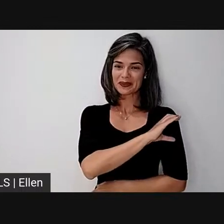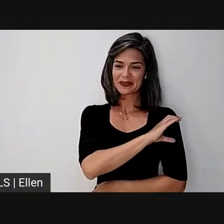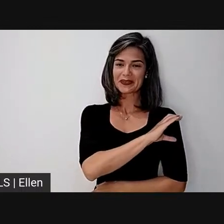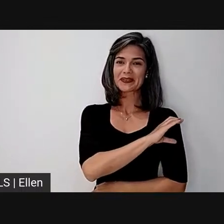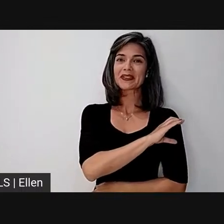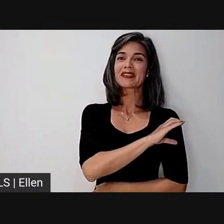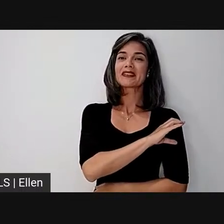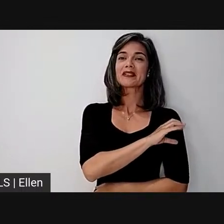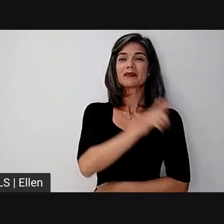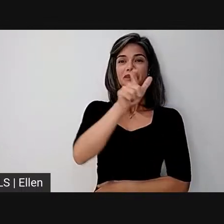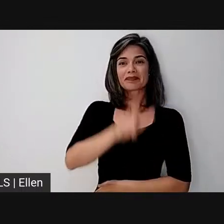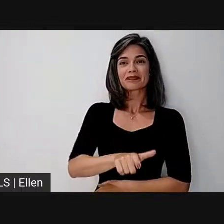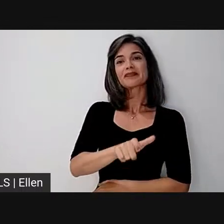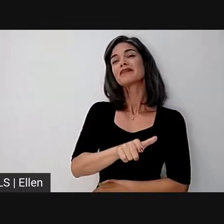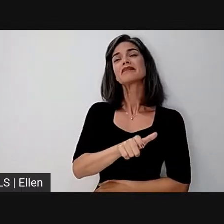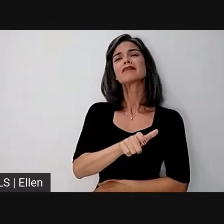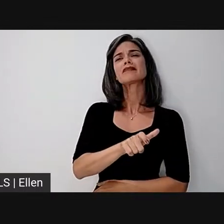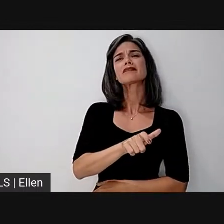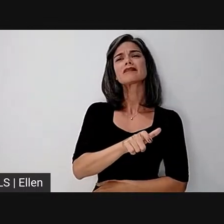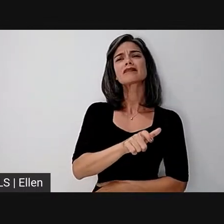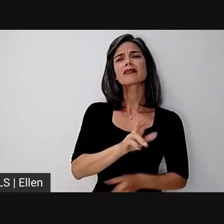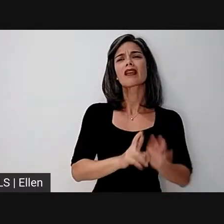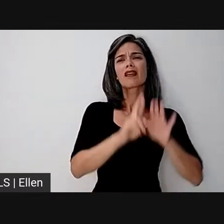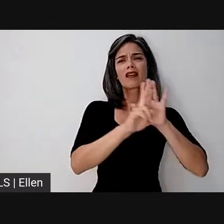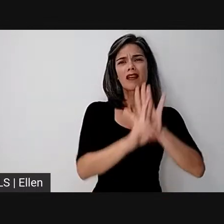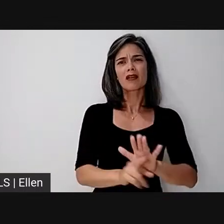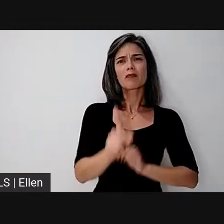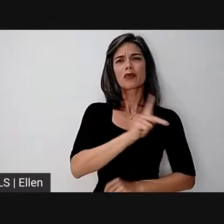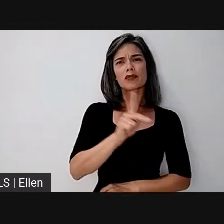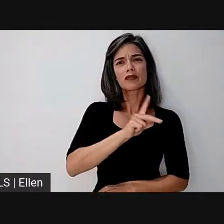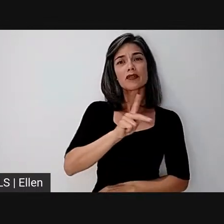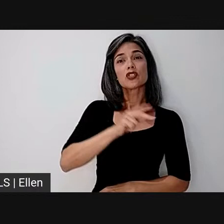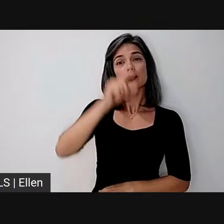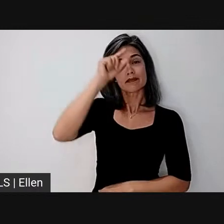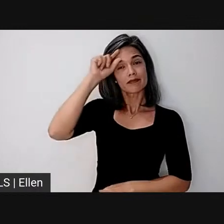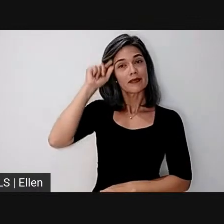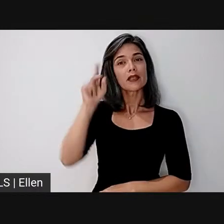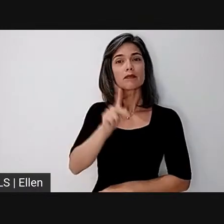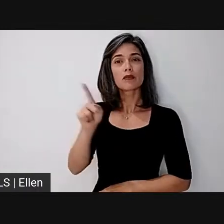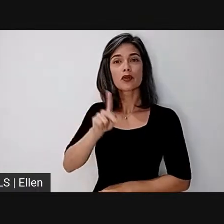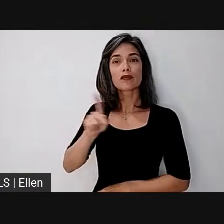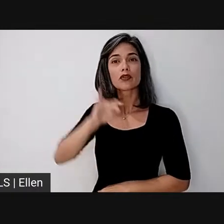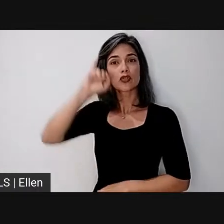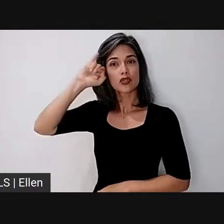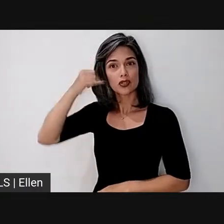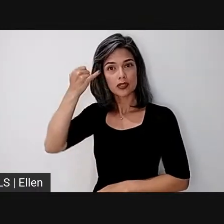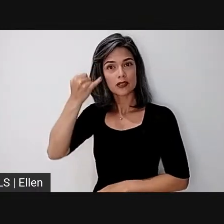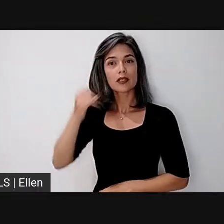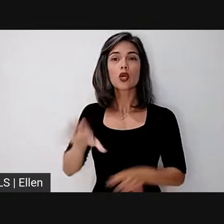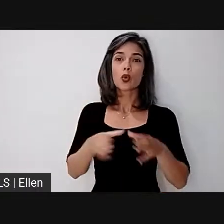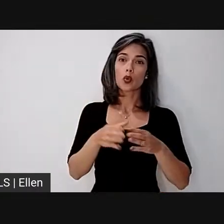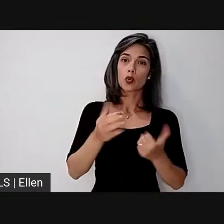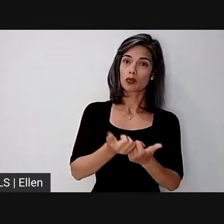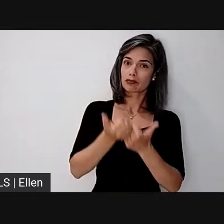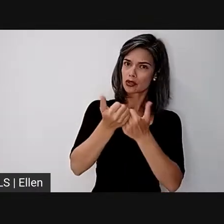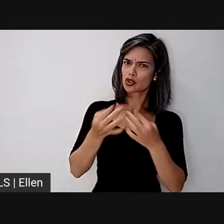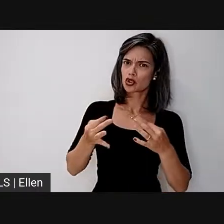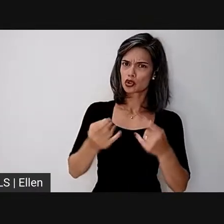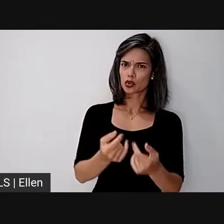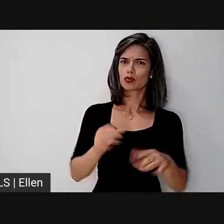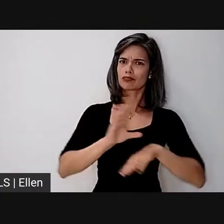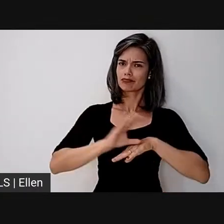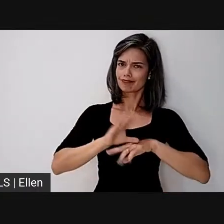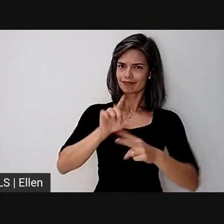pessoa da professora Ednalva Gutierrez e Janaína Antunes, a equipe de tutores de ambos os cursos,